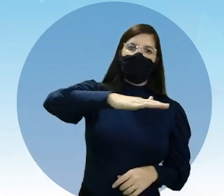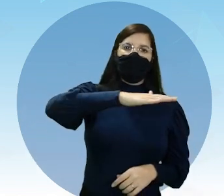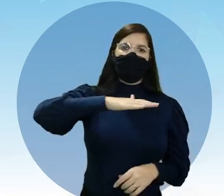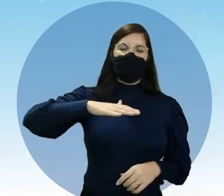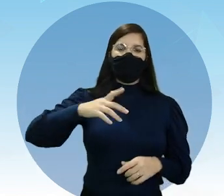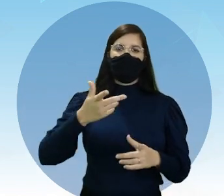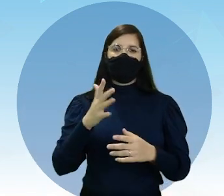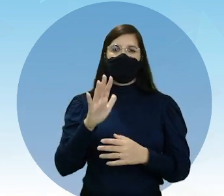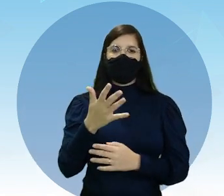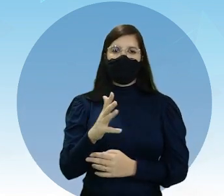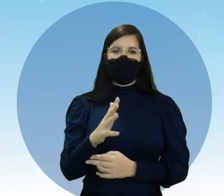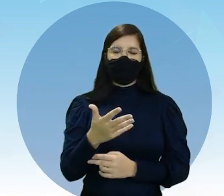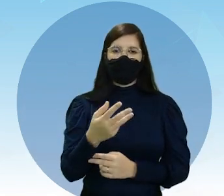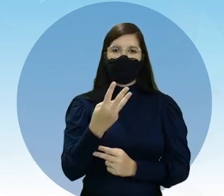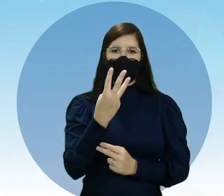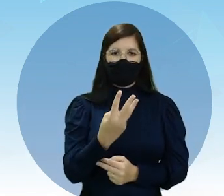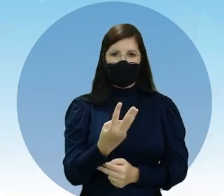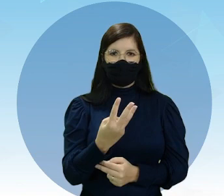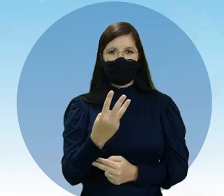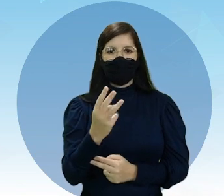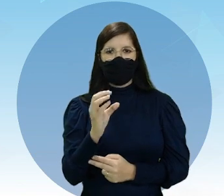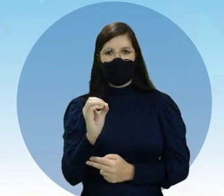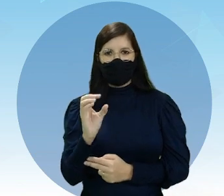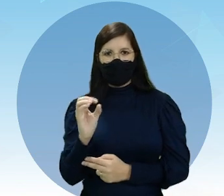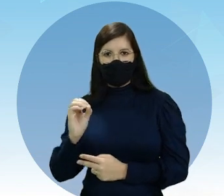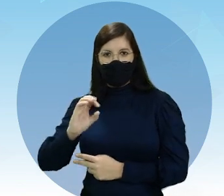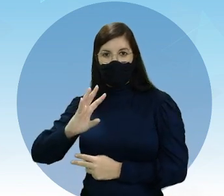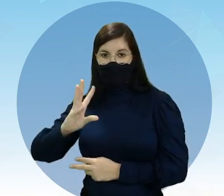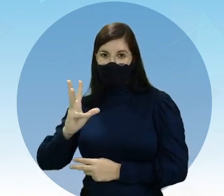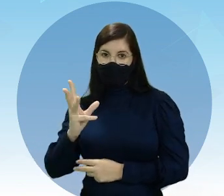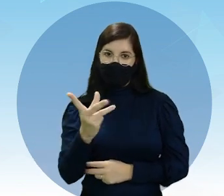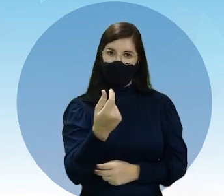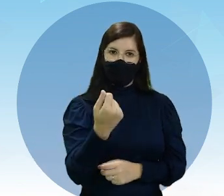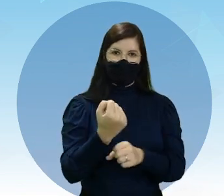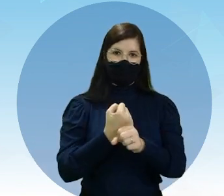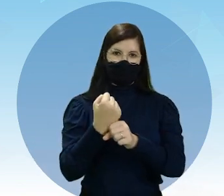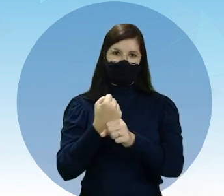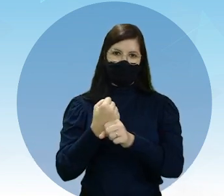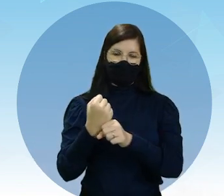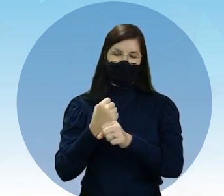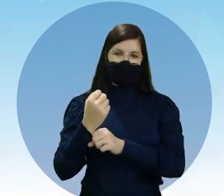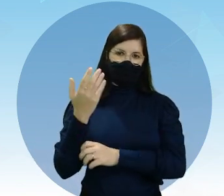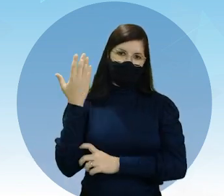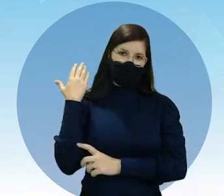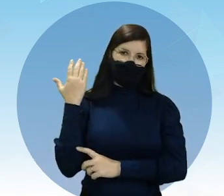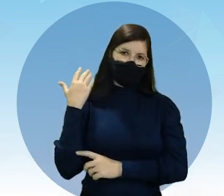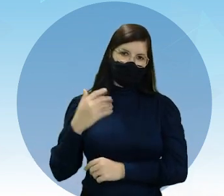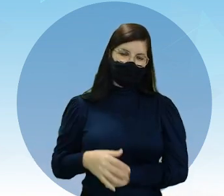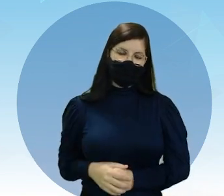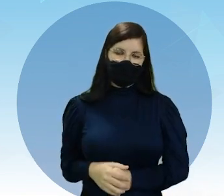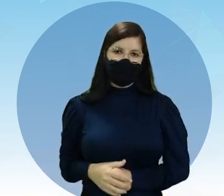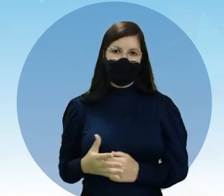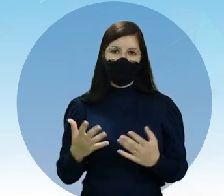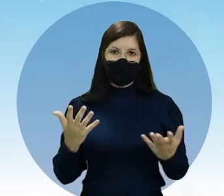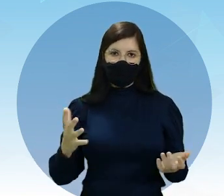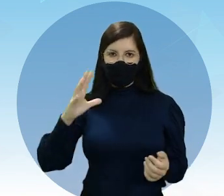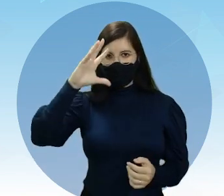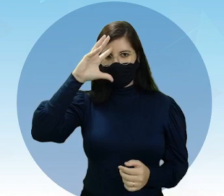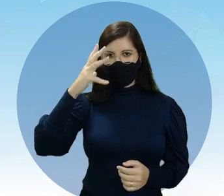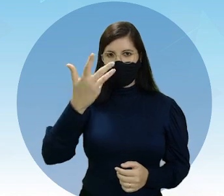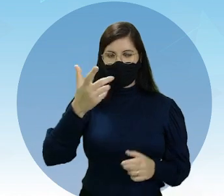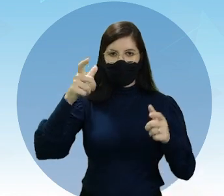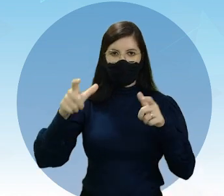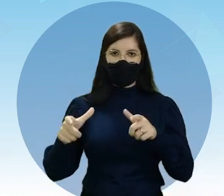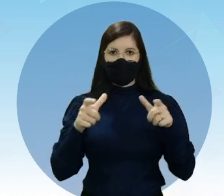ocorreu há mais de 300 milhões de anos atrás. É muito tempo. Ela ocorreu na